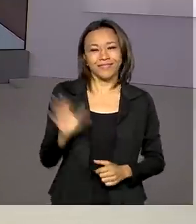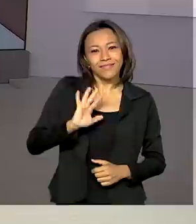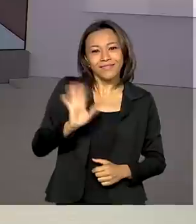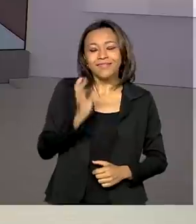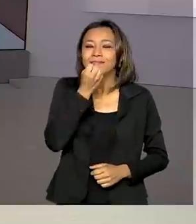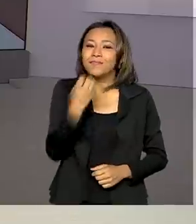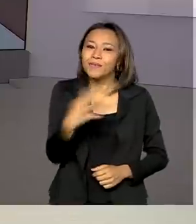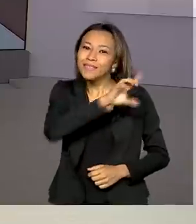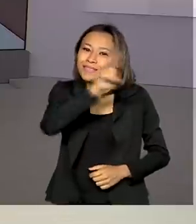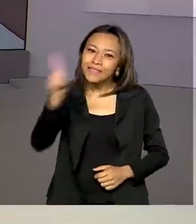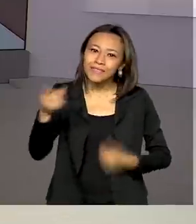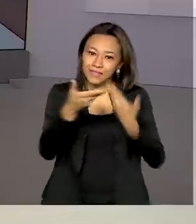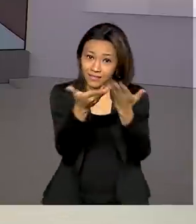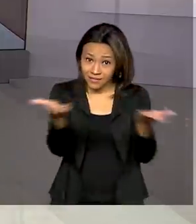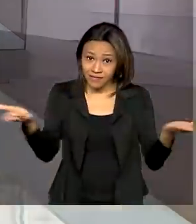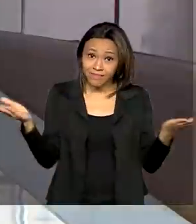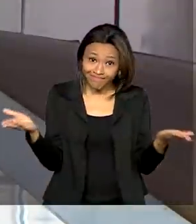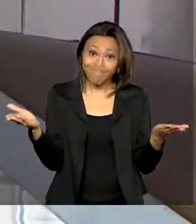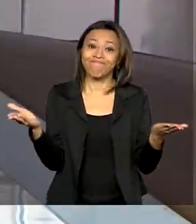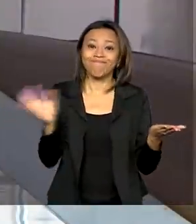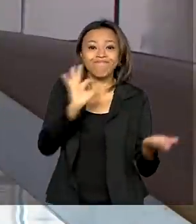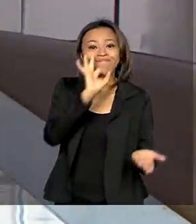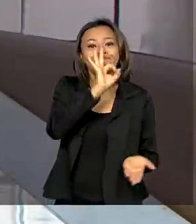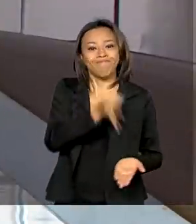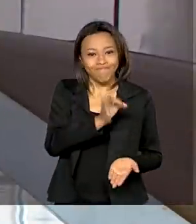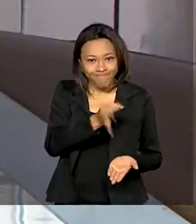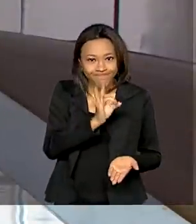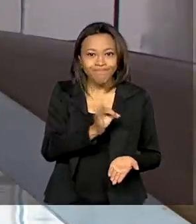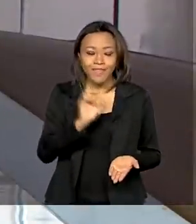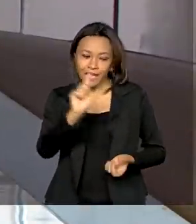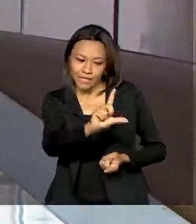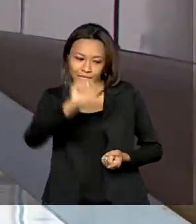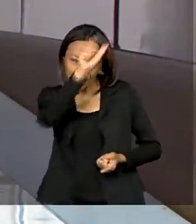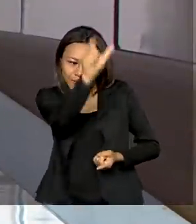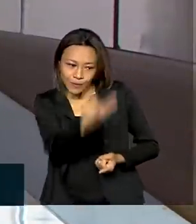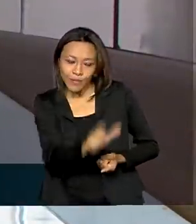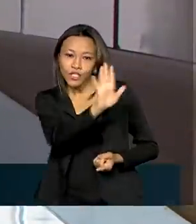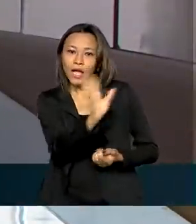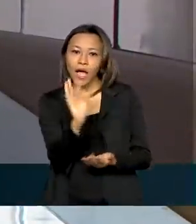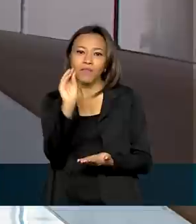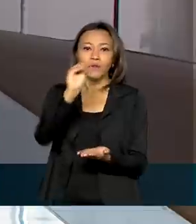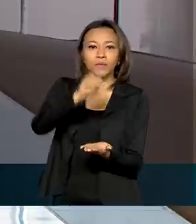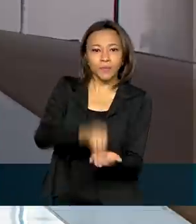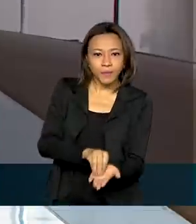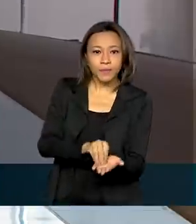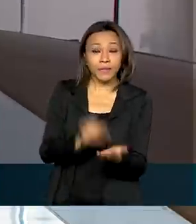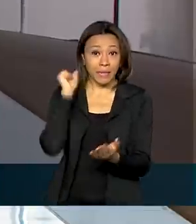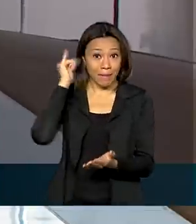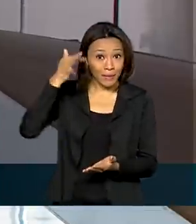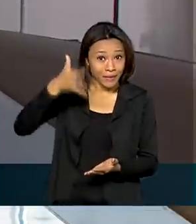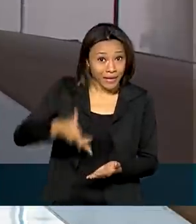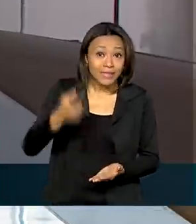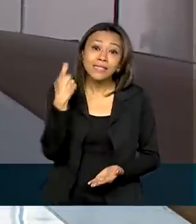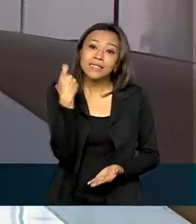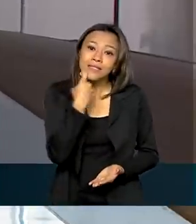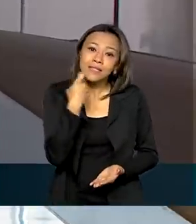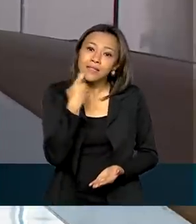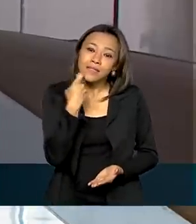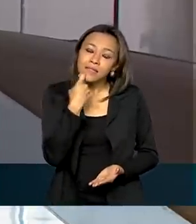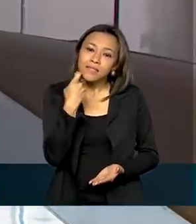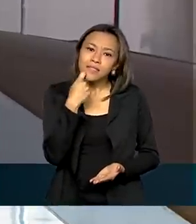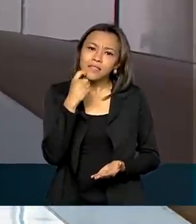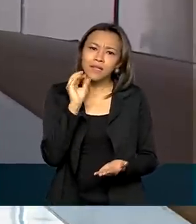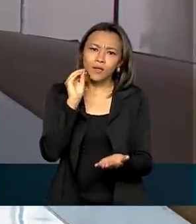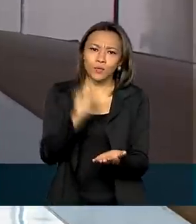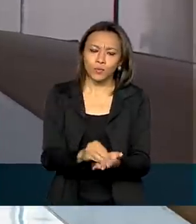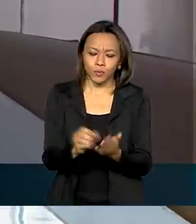Renata. Bom dia, um bom dia a todos. É isso mesmo. A indicação foi publicada na madrugada desta sexta-feira na edição do